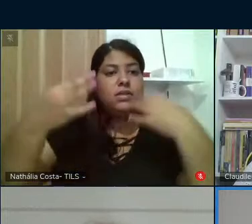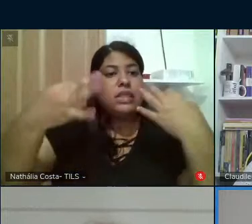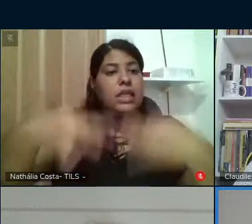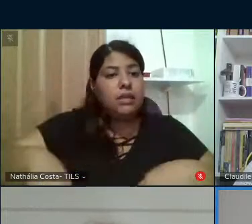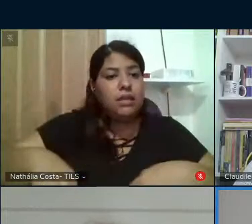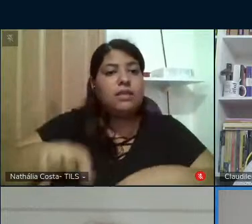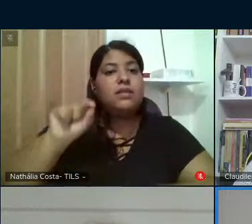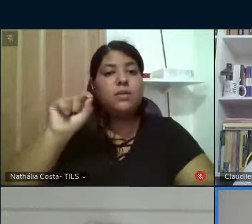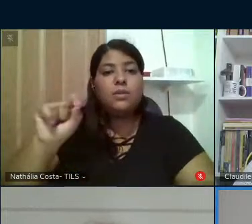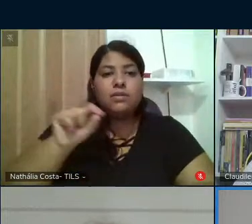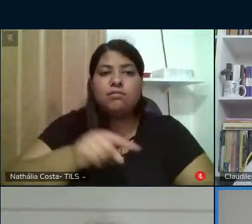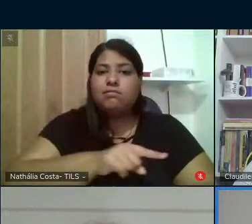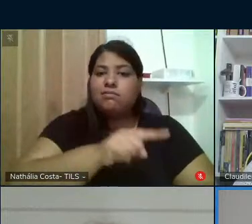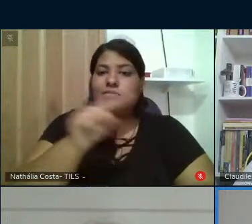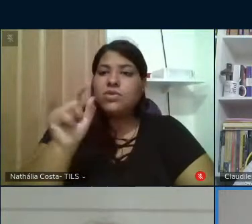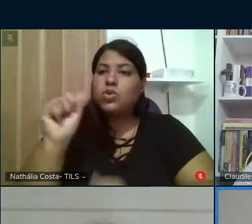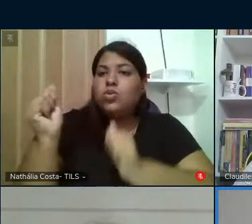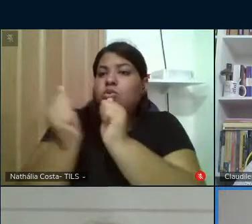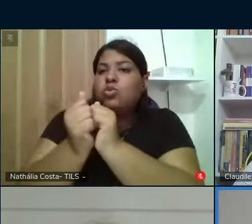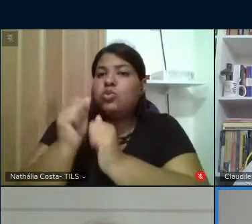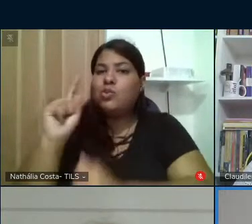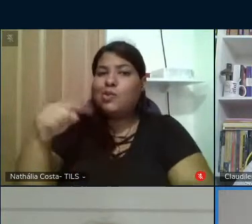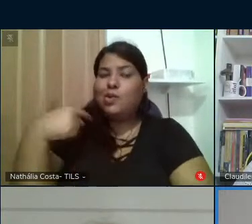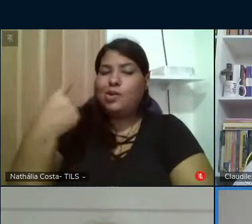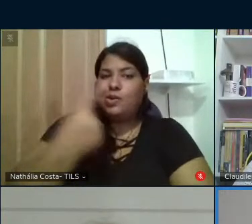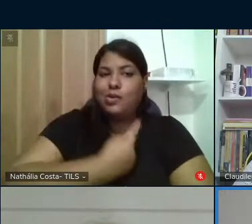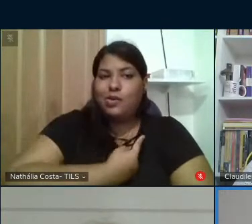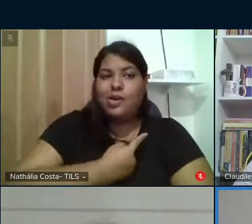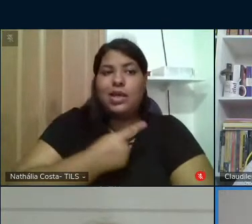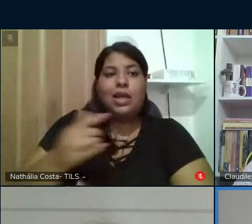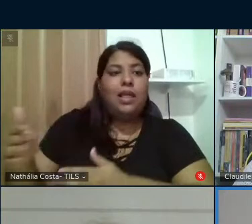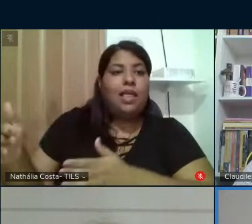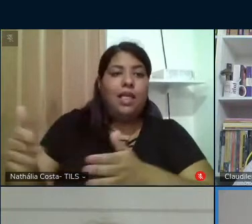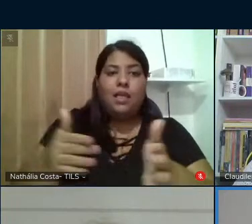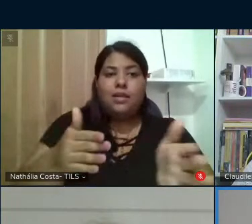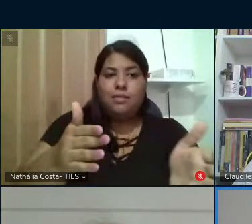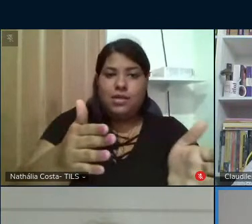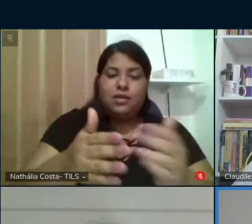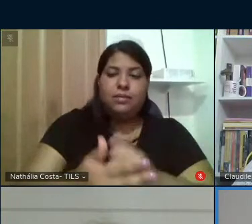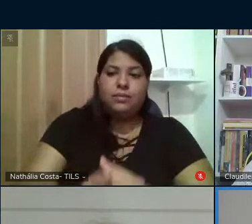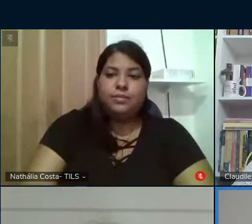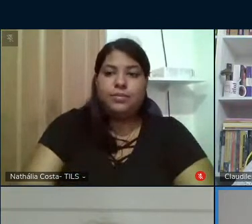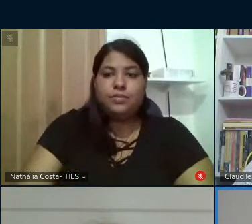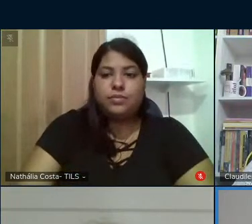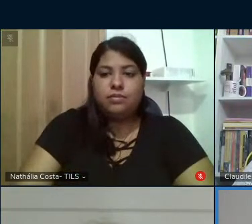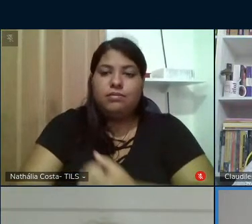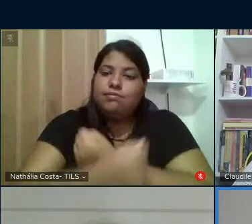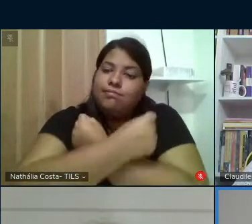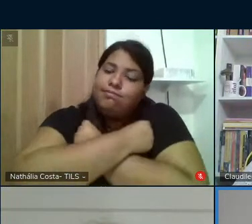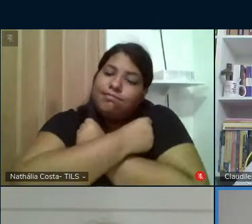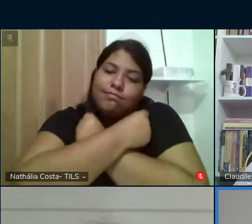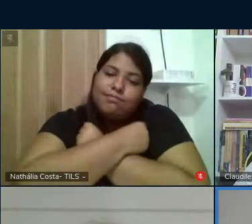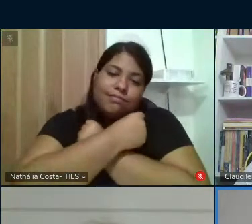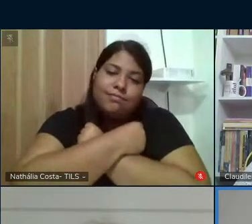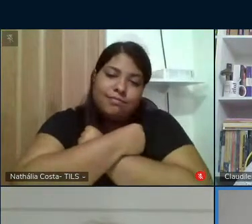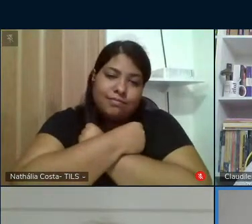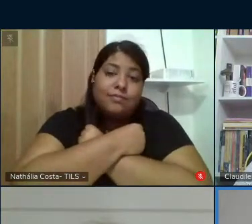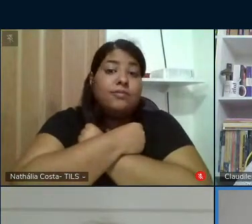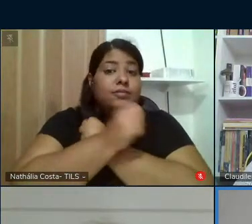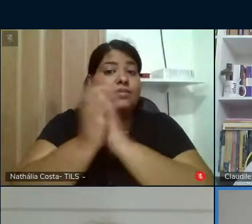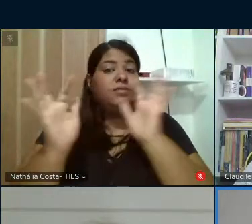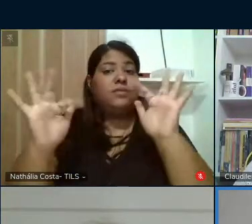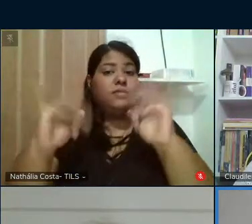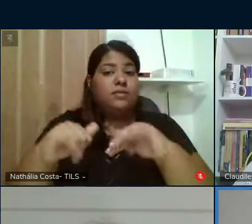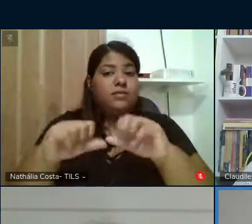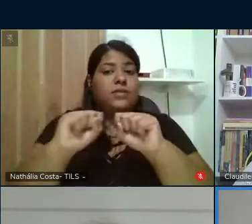estiveram e estão conosco nessa jornada e na caminhada um abraço e para fechar o